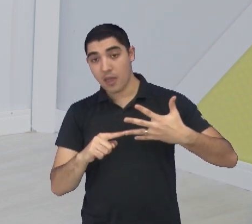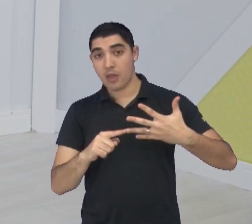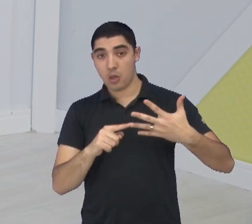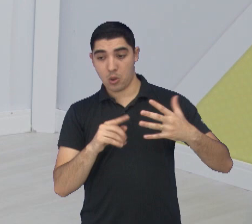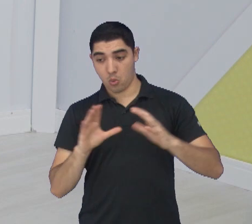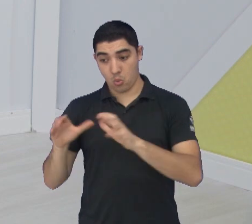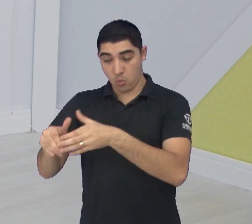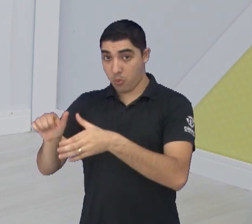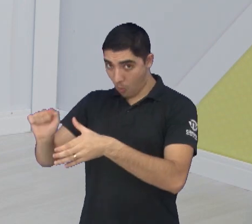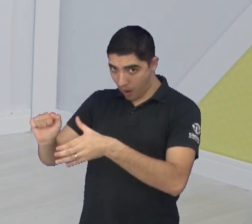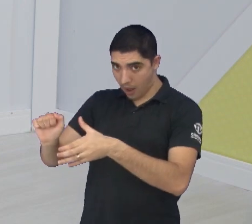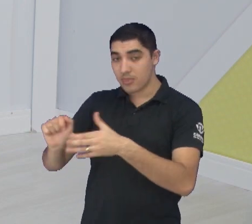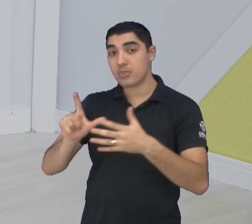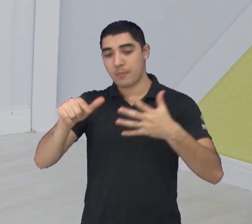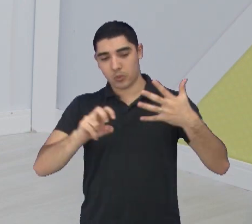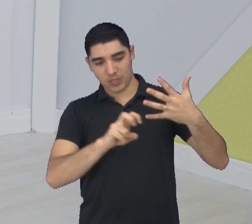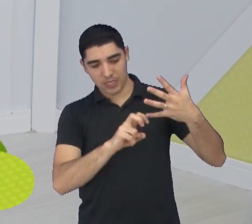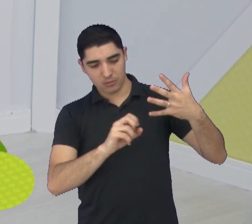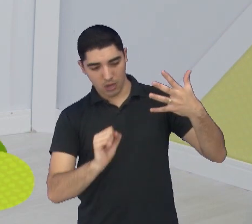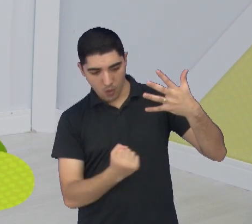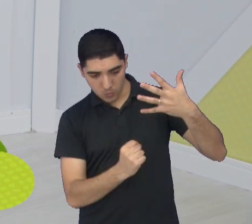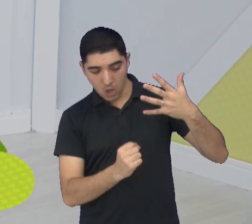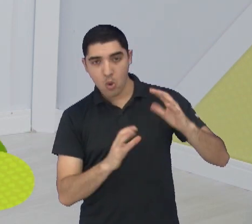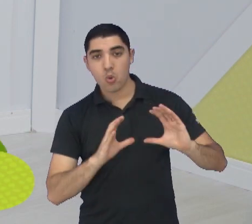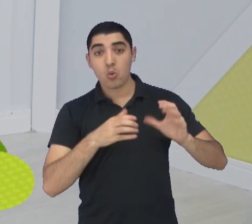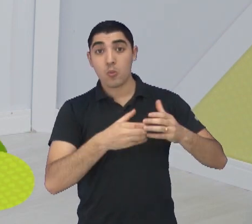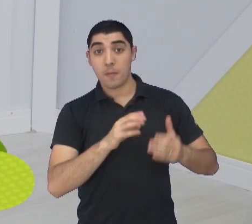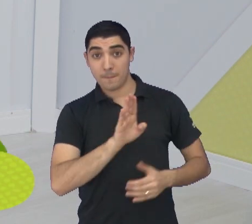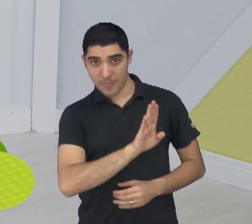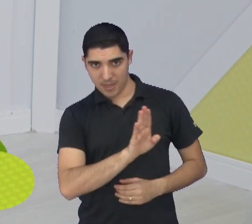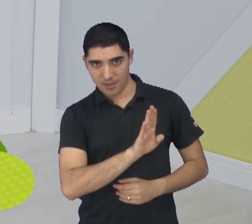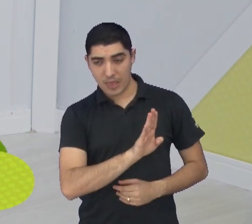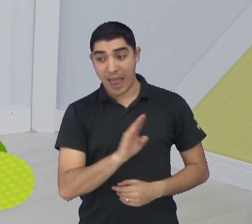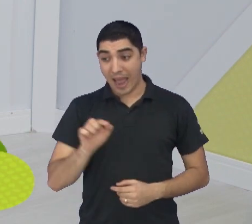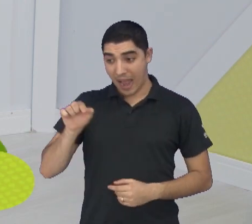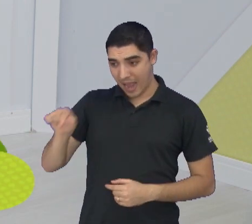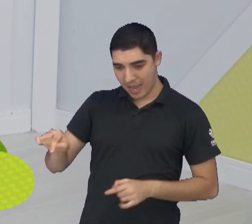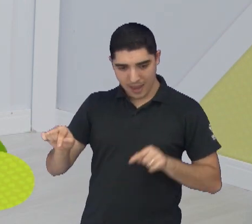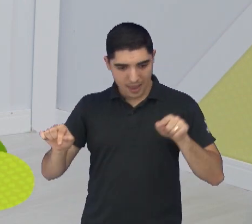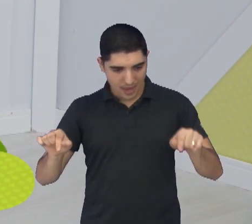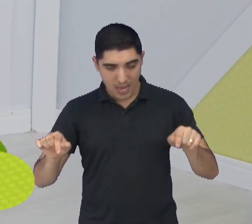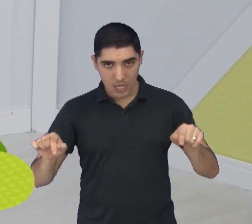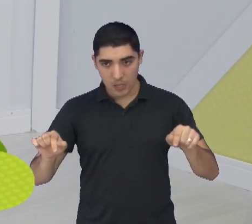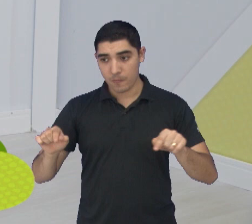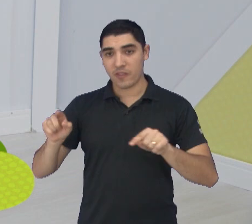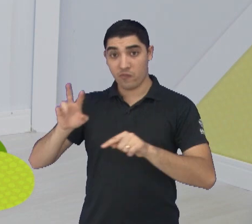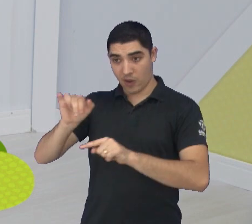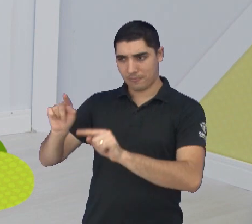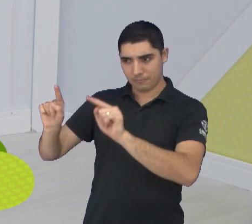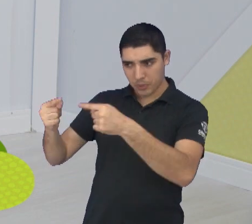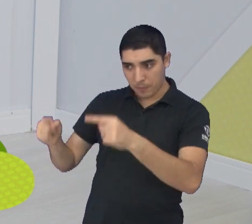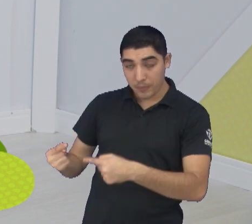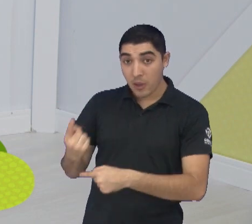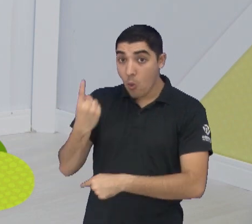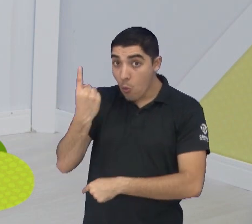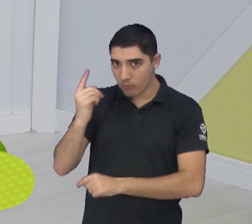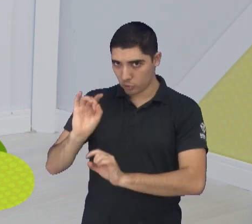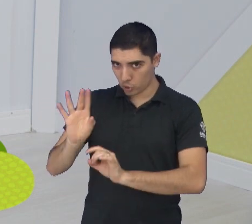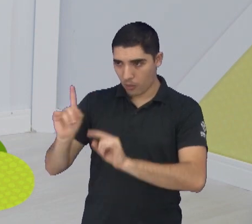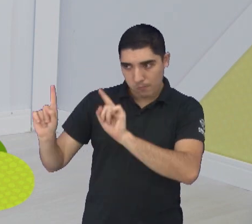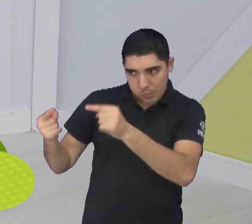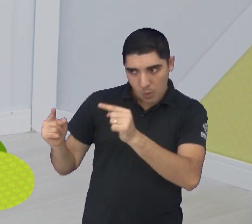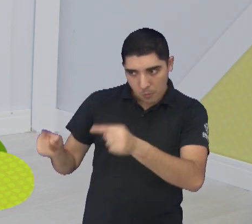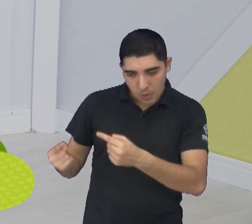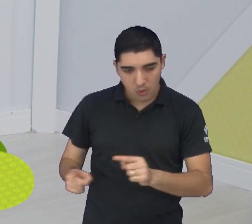do quinto ao oitavo lugar, ficam no grupo B. Aí, dentro dos seus grupos, eles vão jogar apenas uma vez contra cada time, ou seja, três vezes,